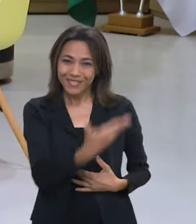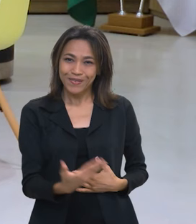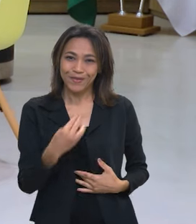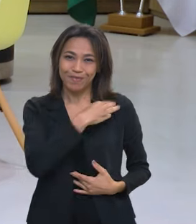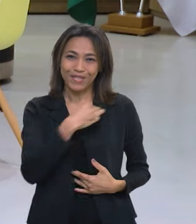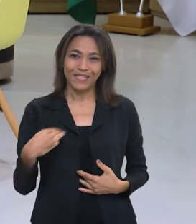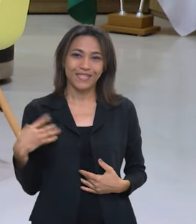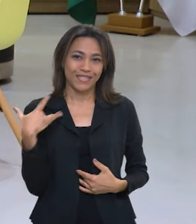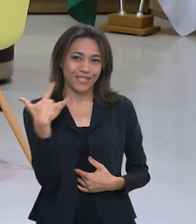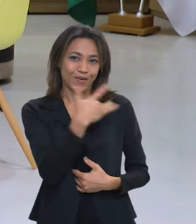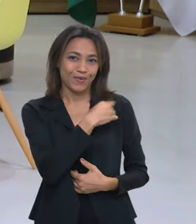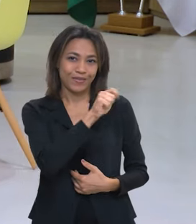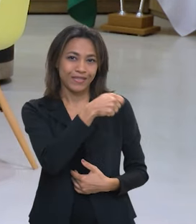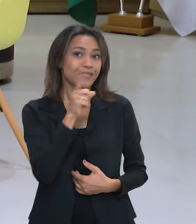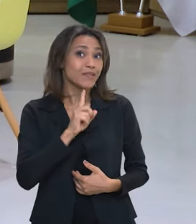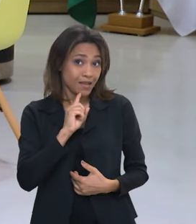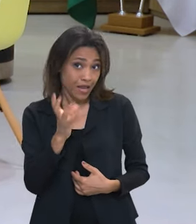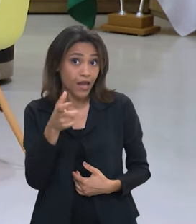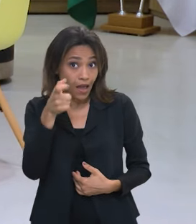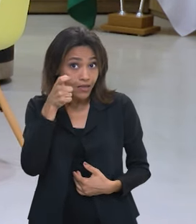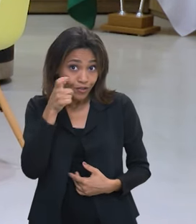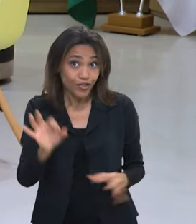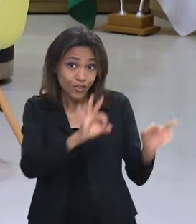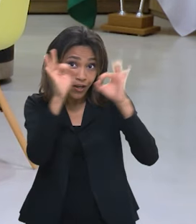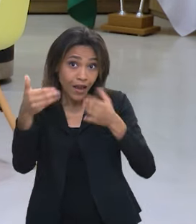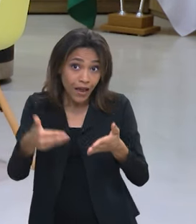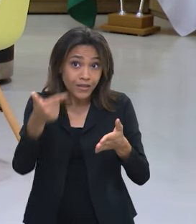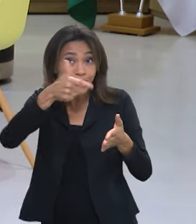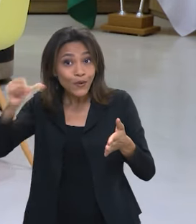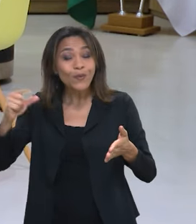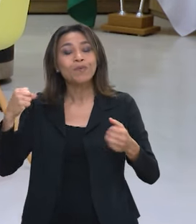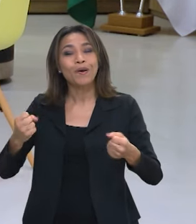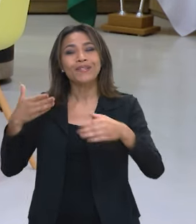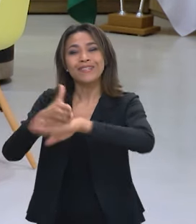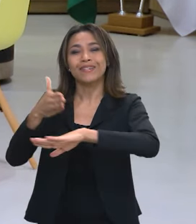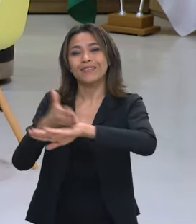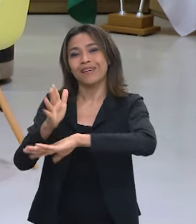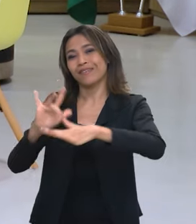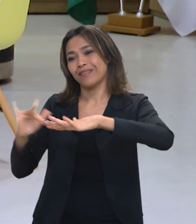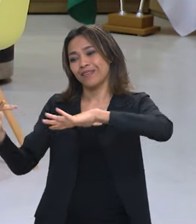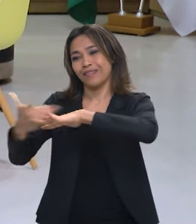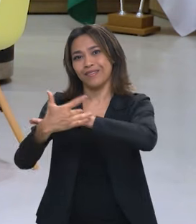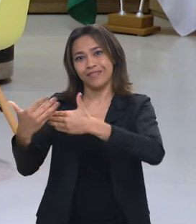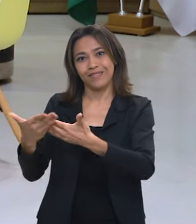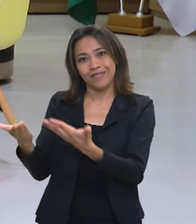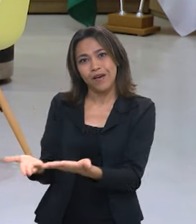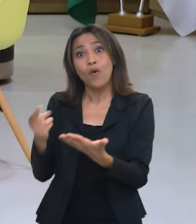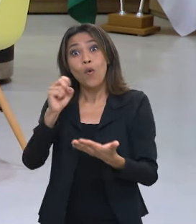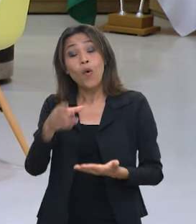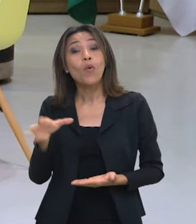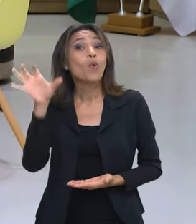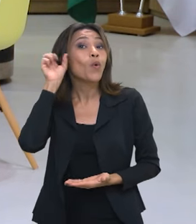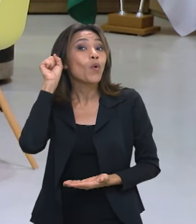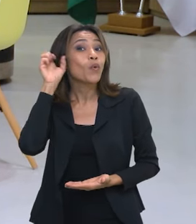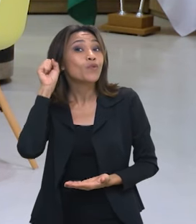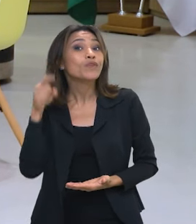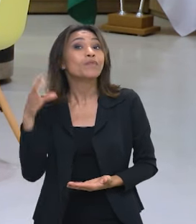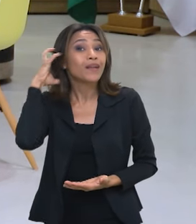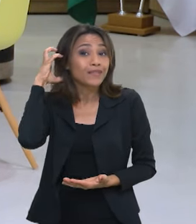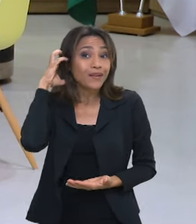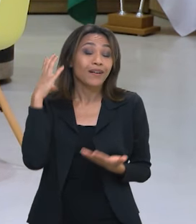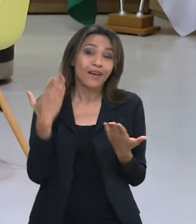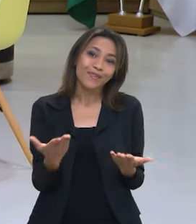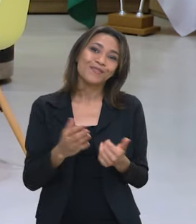Saúde Nísia Trindade se você quiser rever esta ou outras entrevistas acesse as nossas redes sociais ou nos ouça